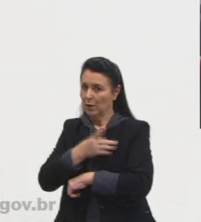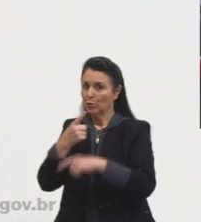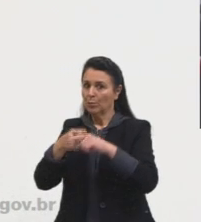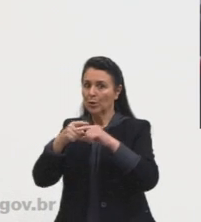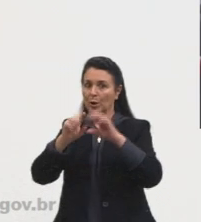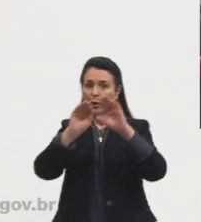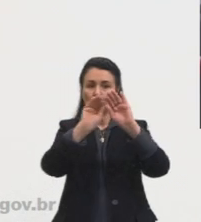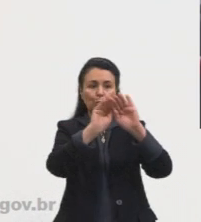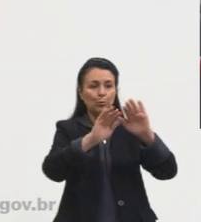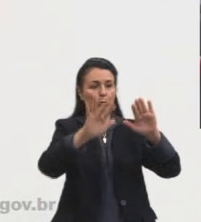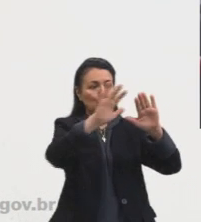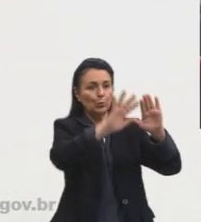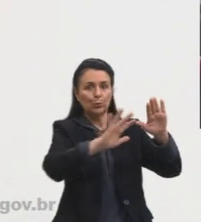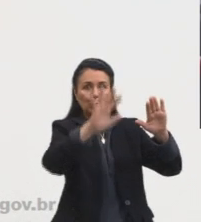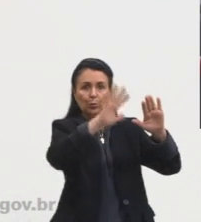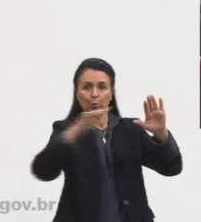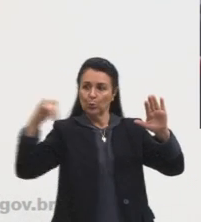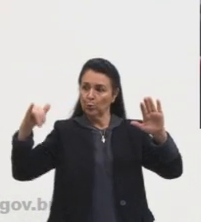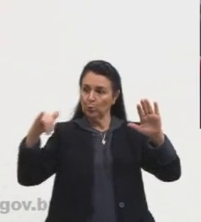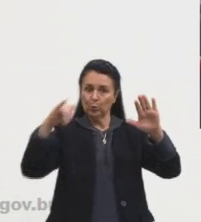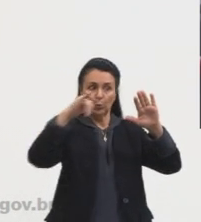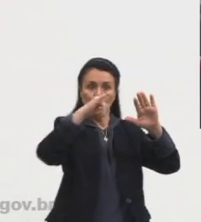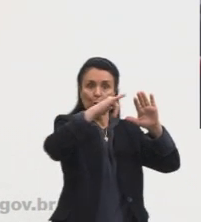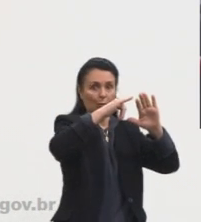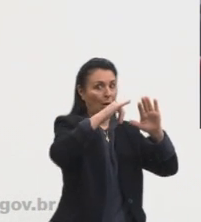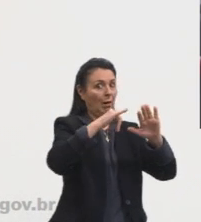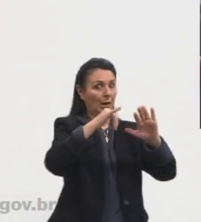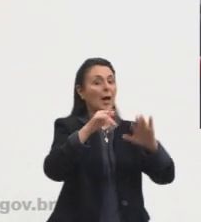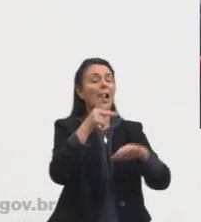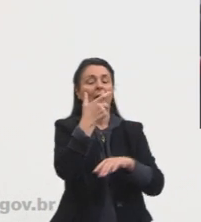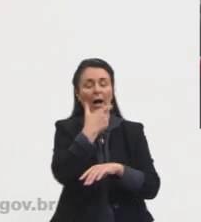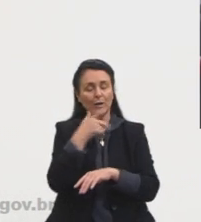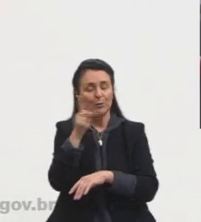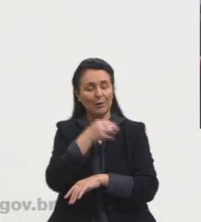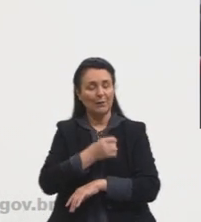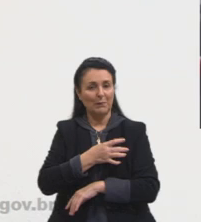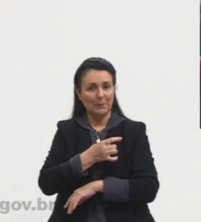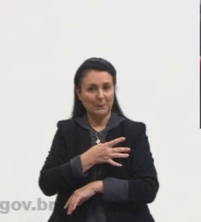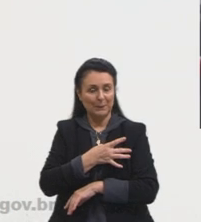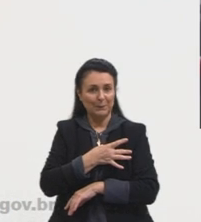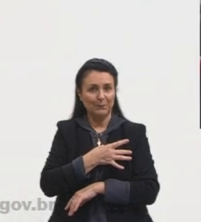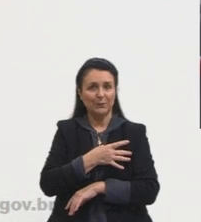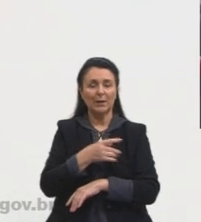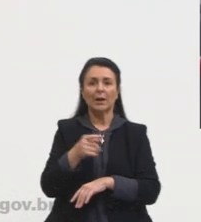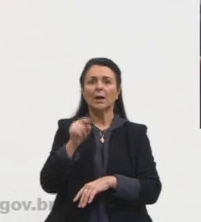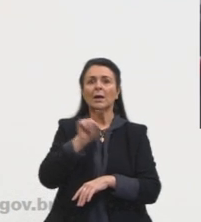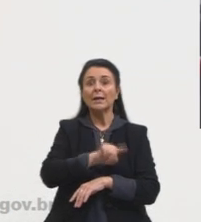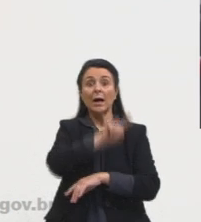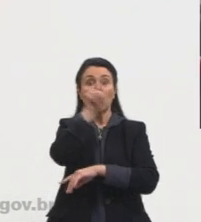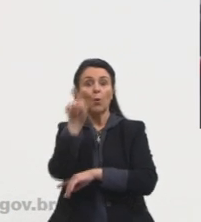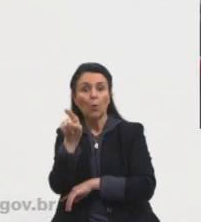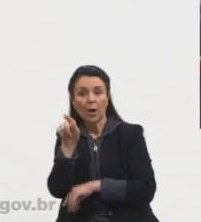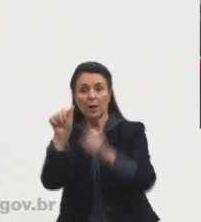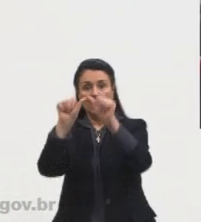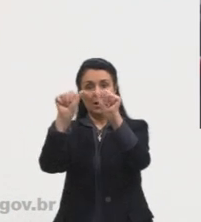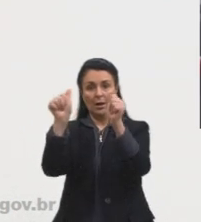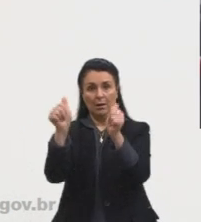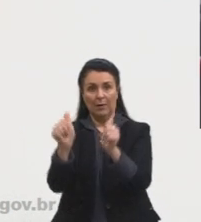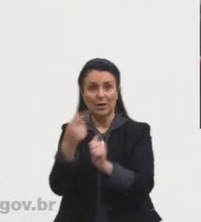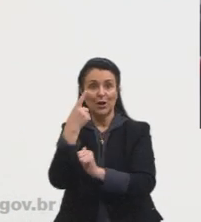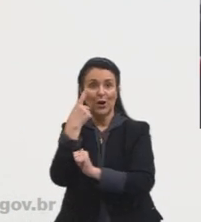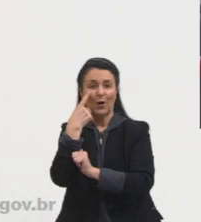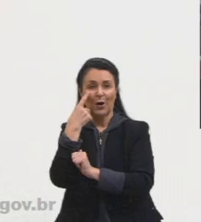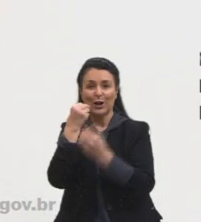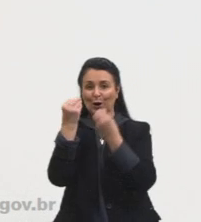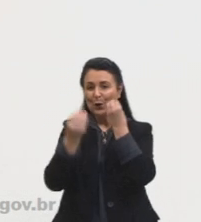né, cara? E aqui tu tem uma outra nuvem, né, uma outra condição. E aí, tu conseguiria distinguir essas imagens? Vamos ver